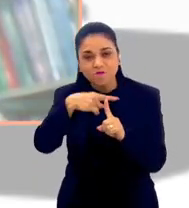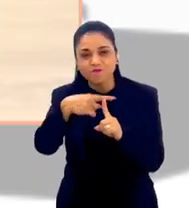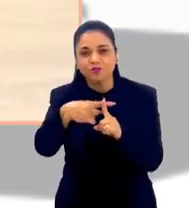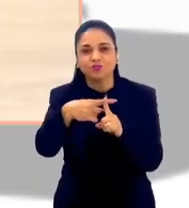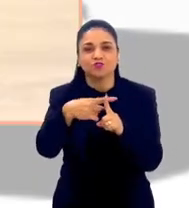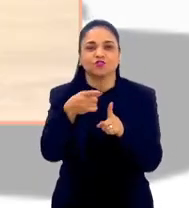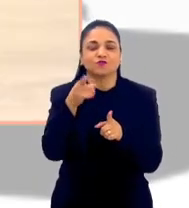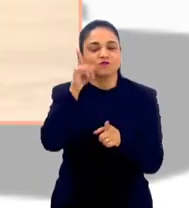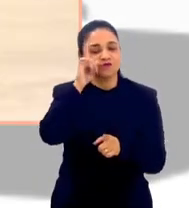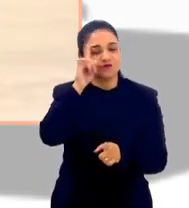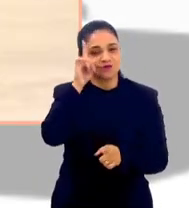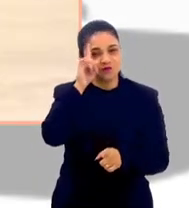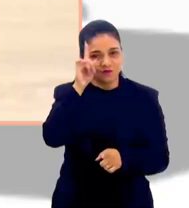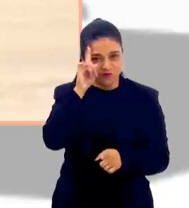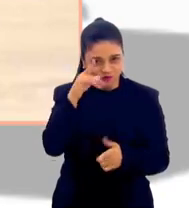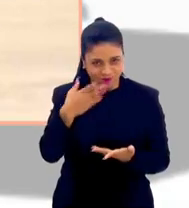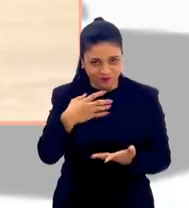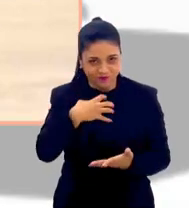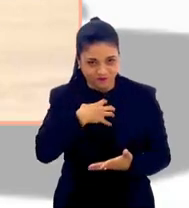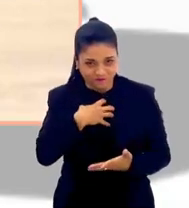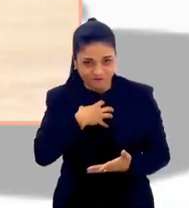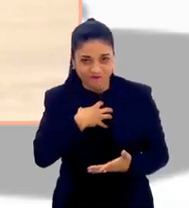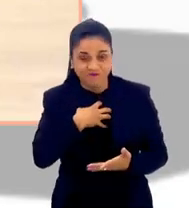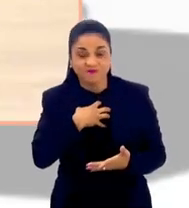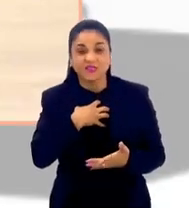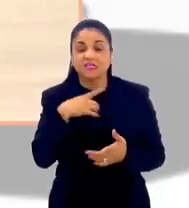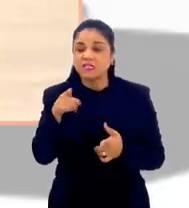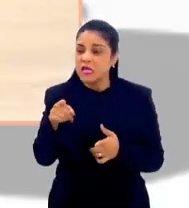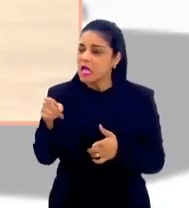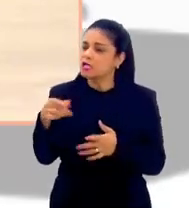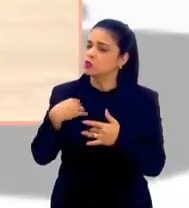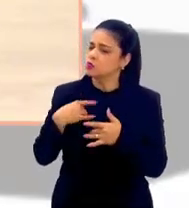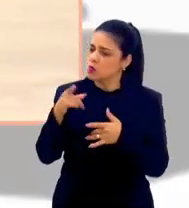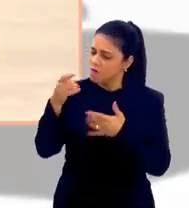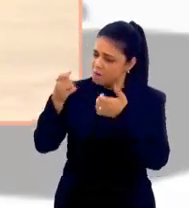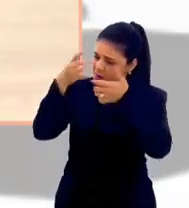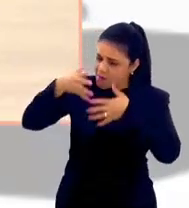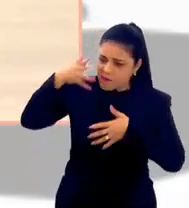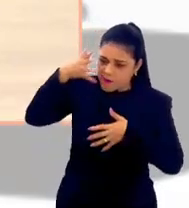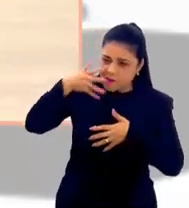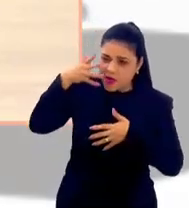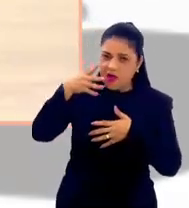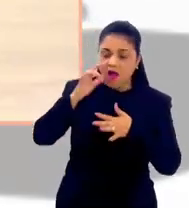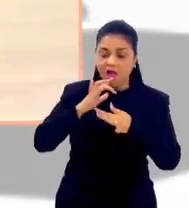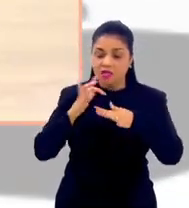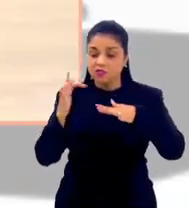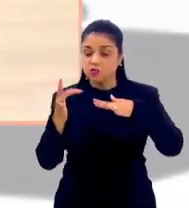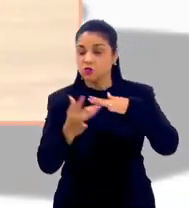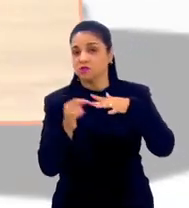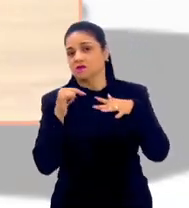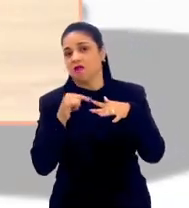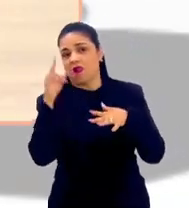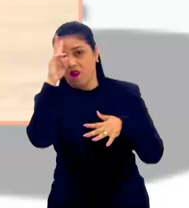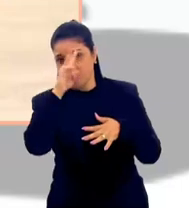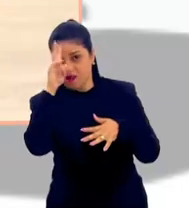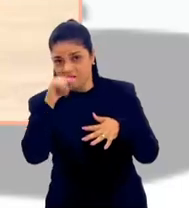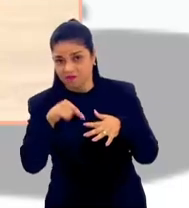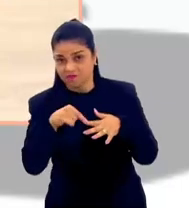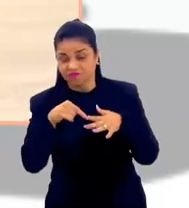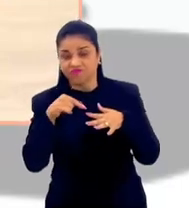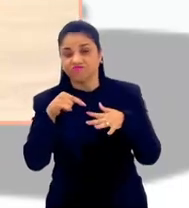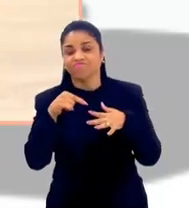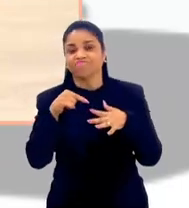para o nosso dia a dia. Cristina, essa sua fala me remete às redes sociais. As redes sociais hoje são um grande